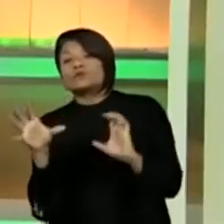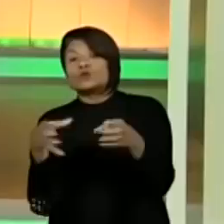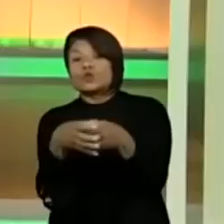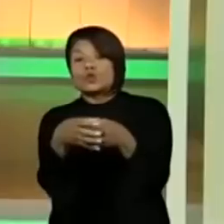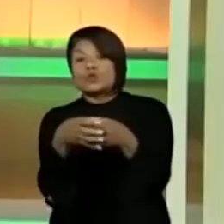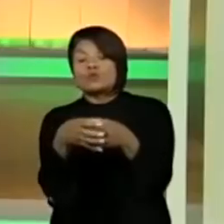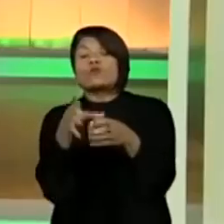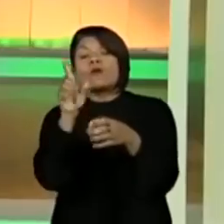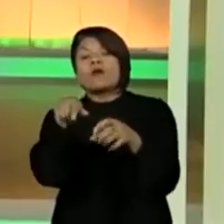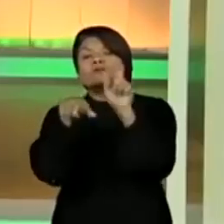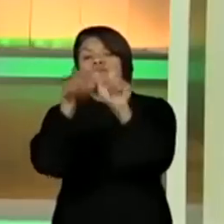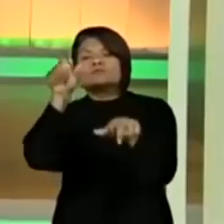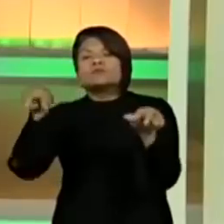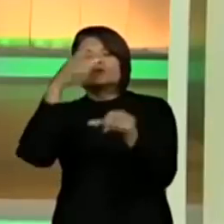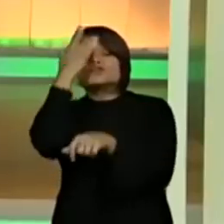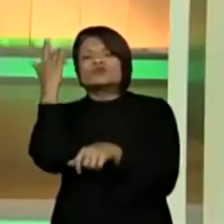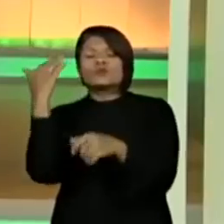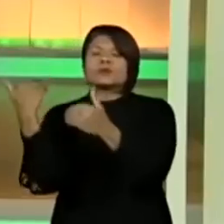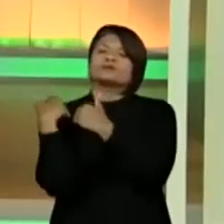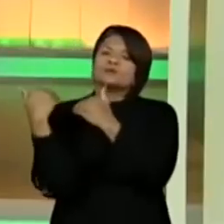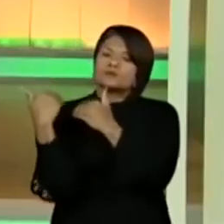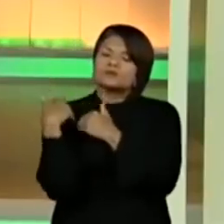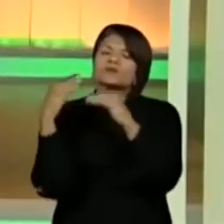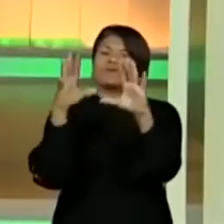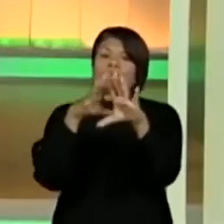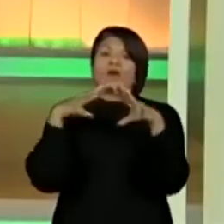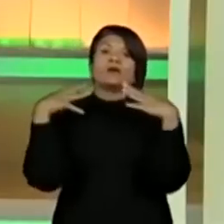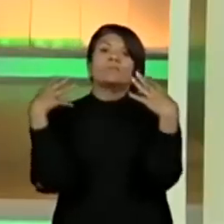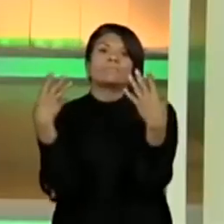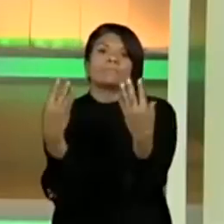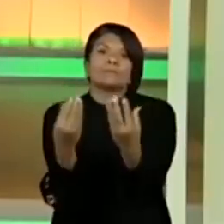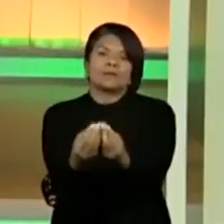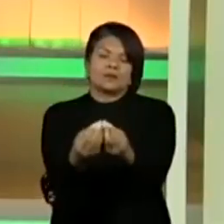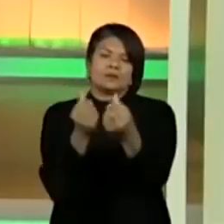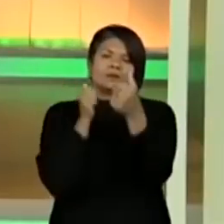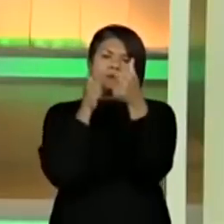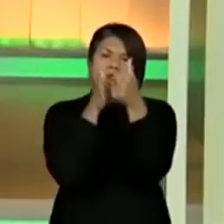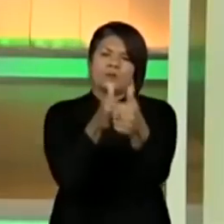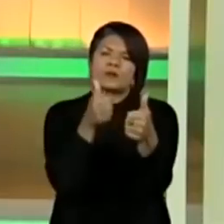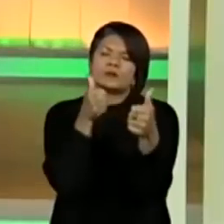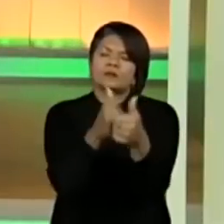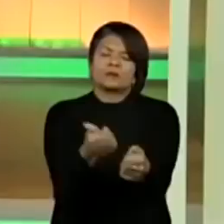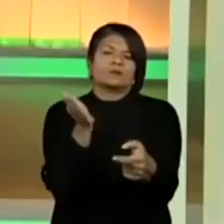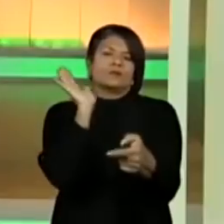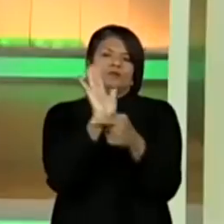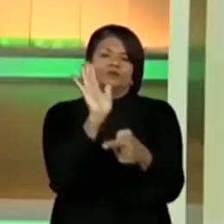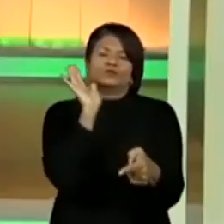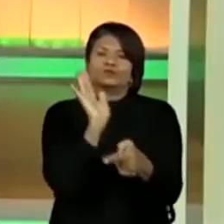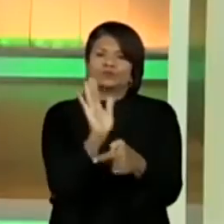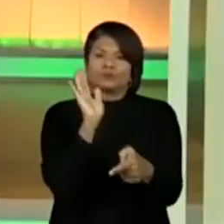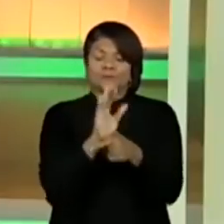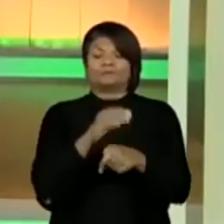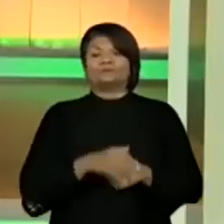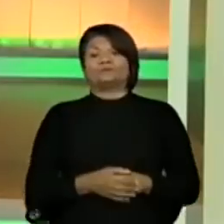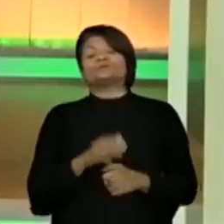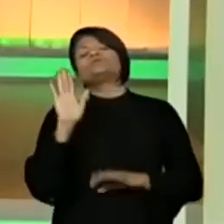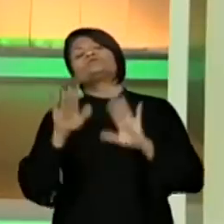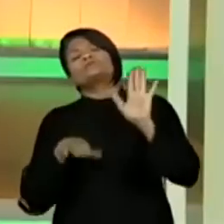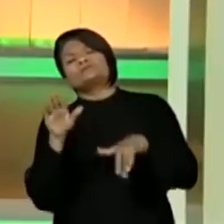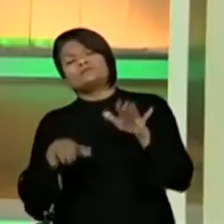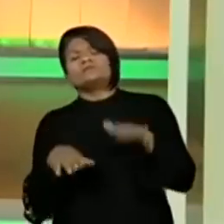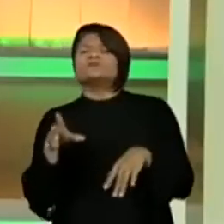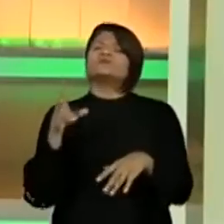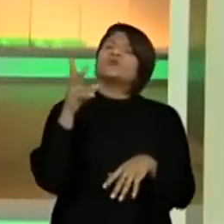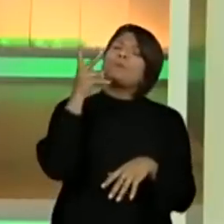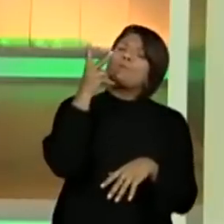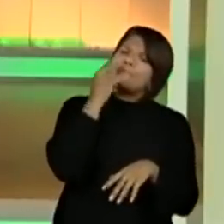os responsáveis, a família que está aí acompanhando, ajudando na medida do possível. Às vezes o pai, às